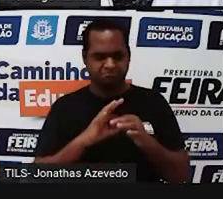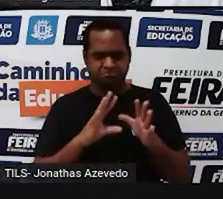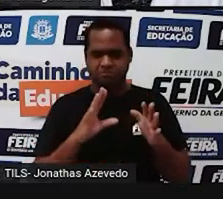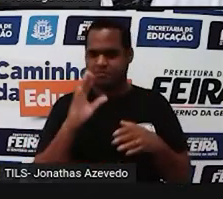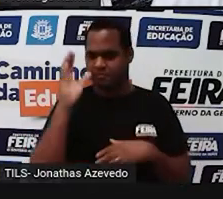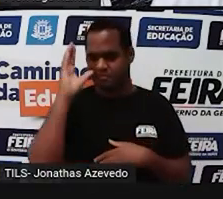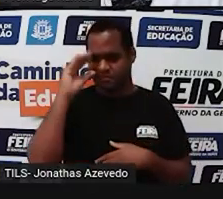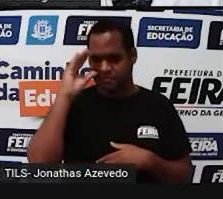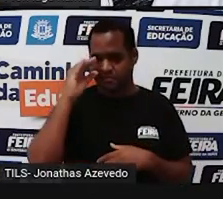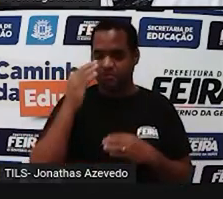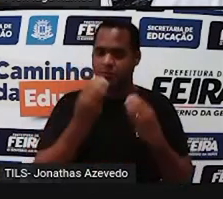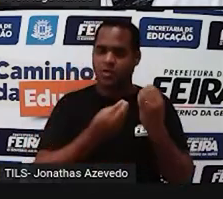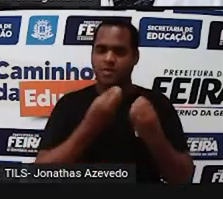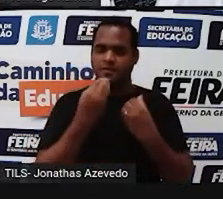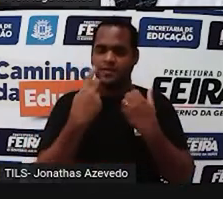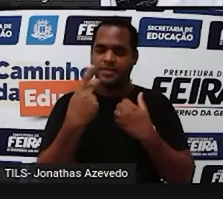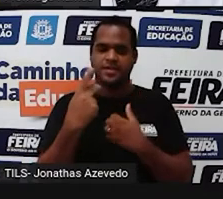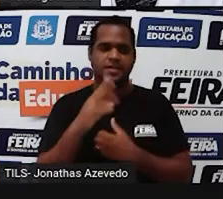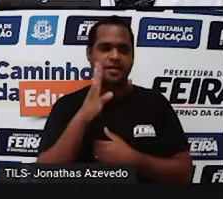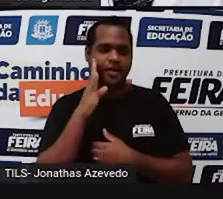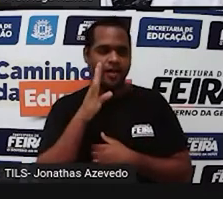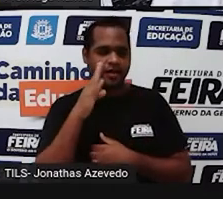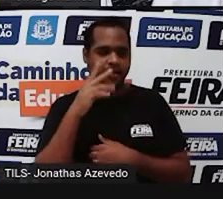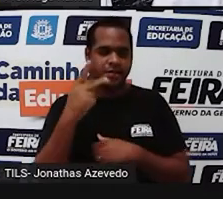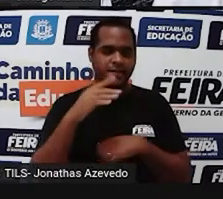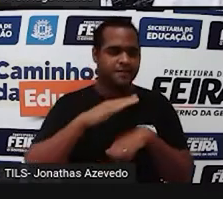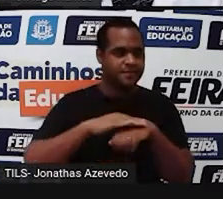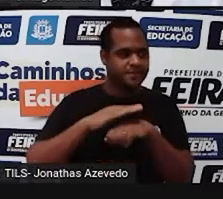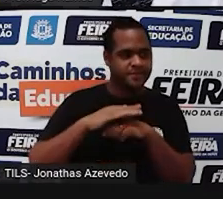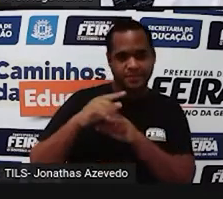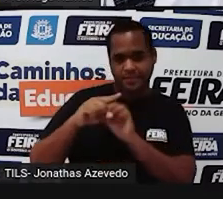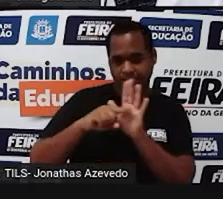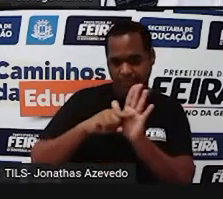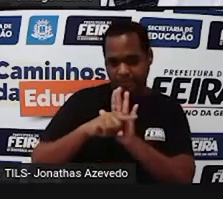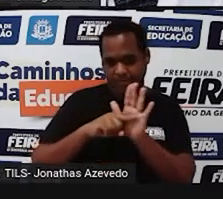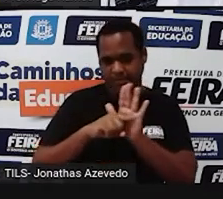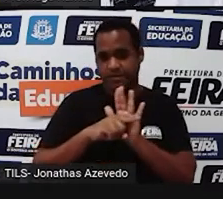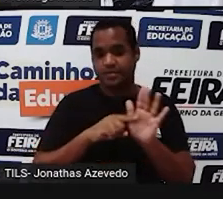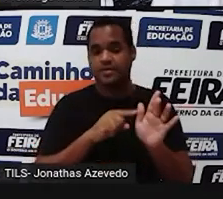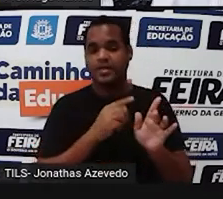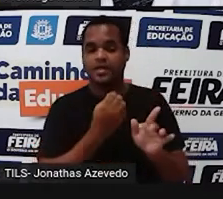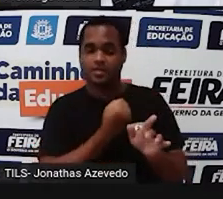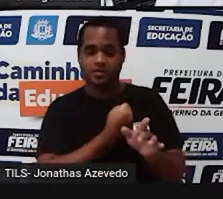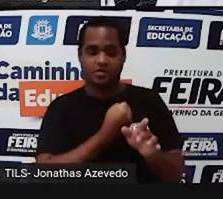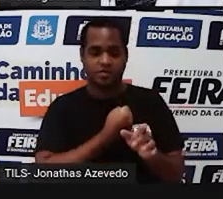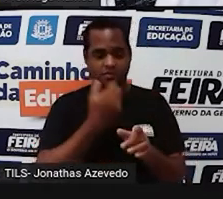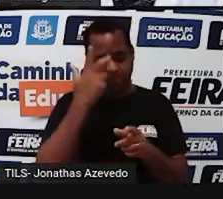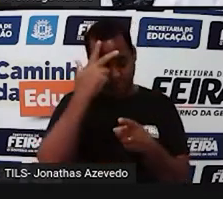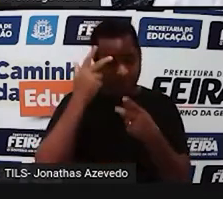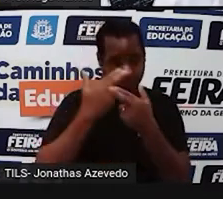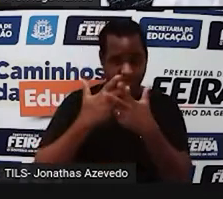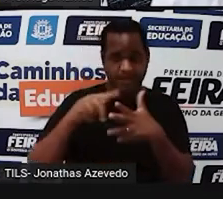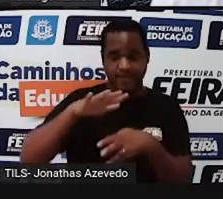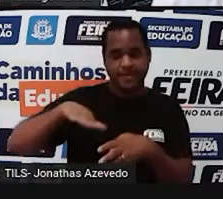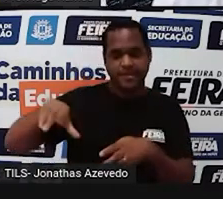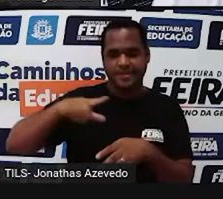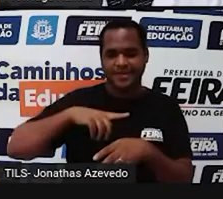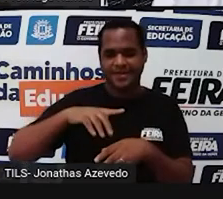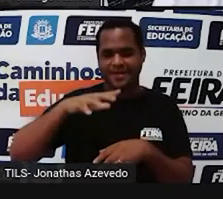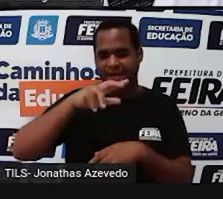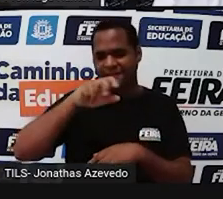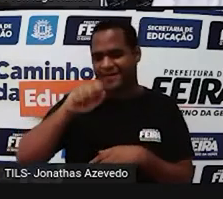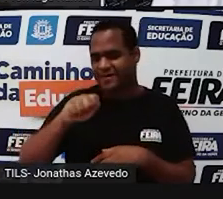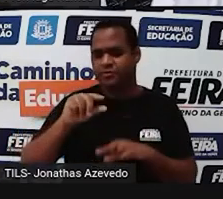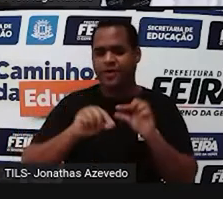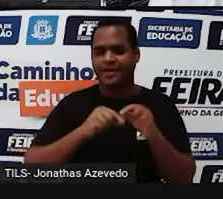E o legal é que você faça uma pesquisa para saber como é que esse número de pessoas, de habitantes na África, como é que ele está hoje,